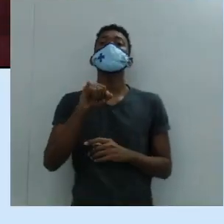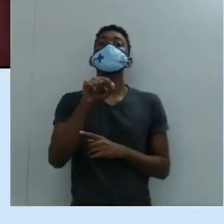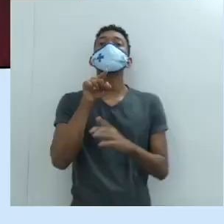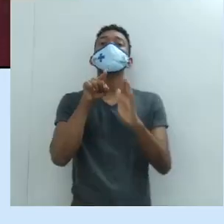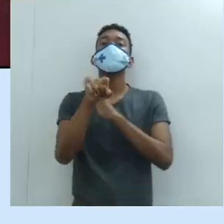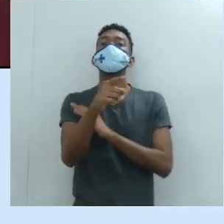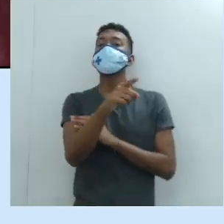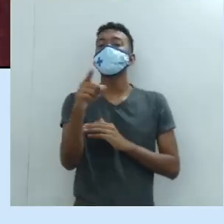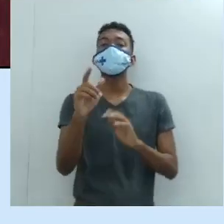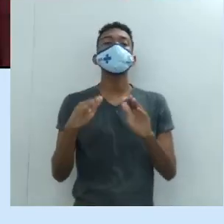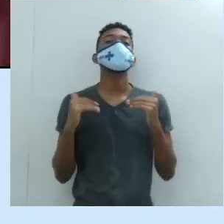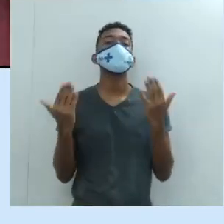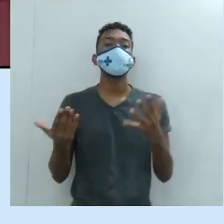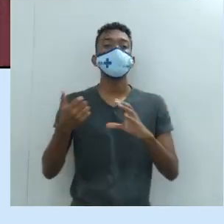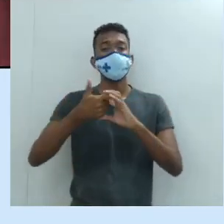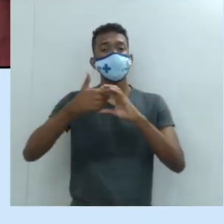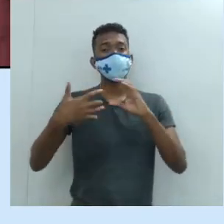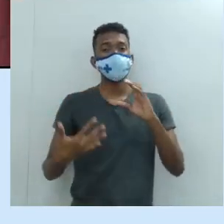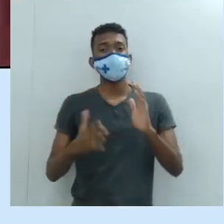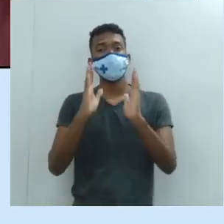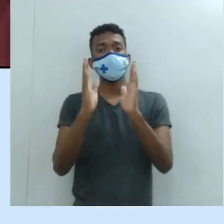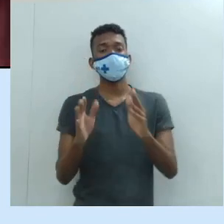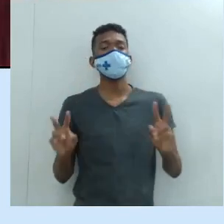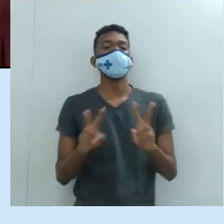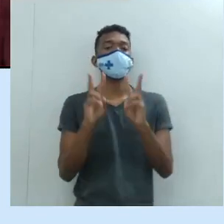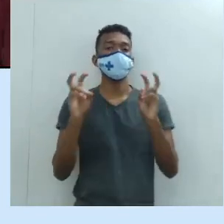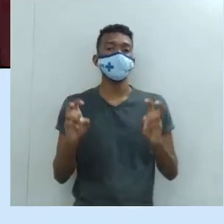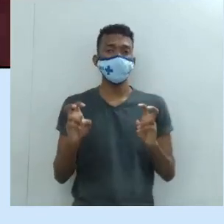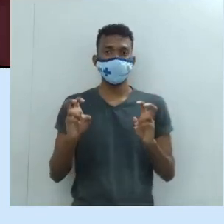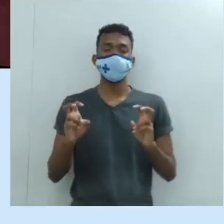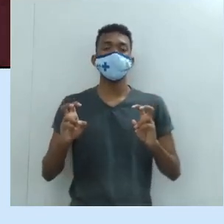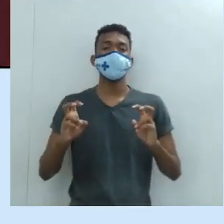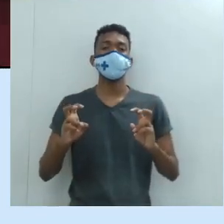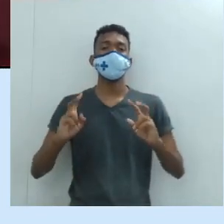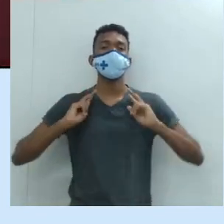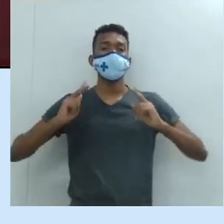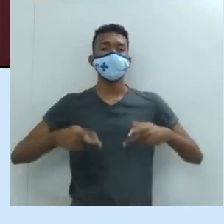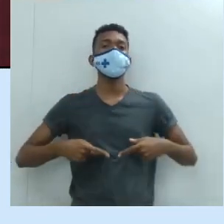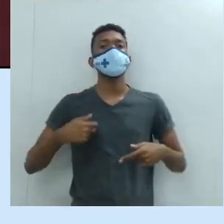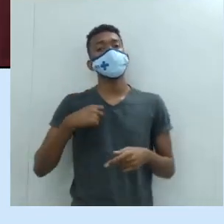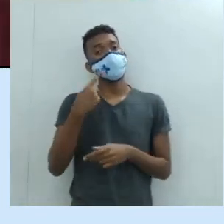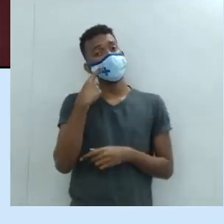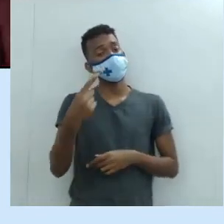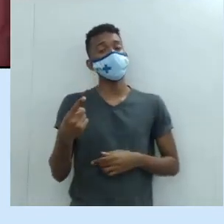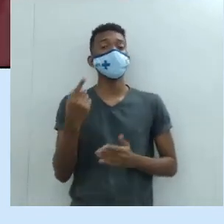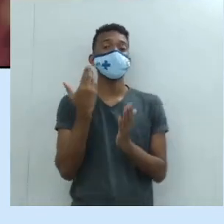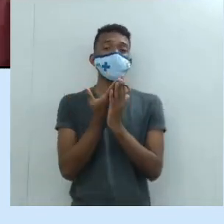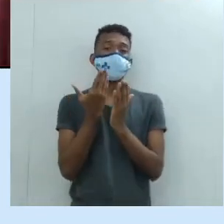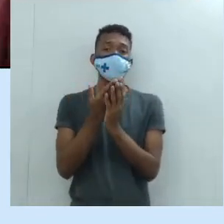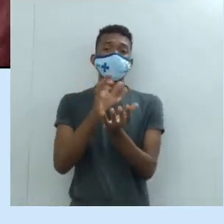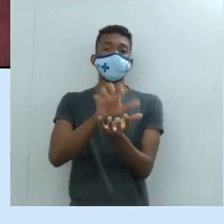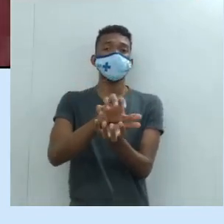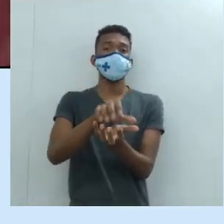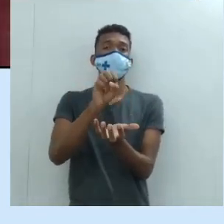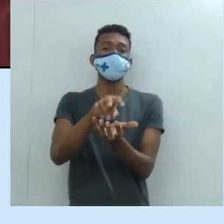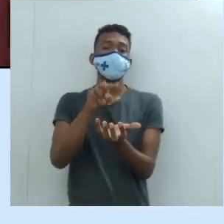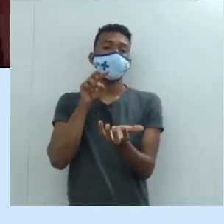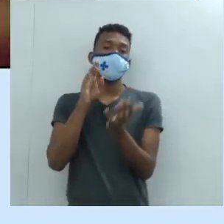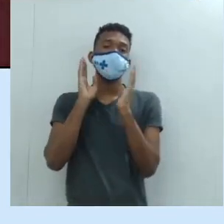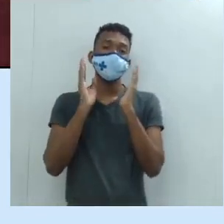quais as características do humanismo, você vai dizer, ah, eu vi naquela aula lá do EducaPé, do professor